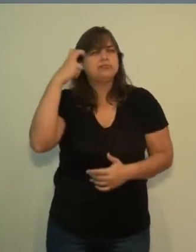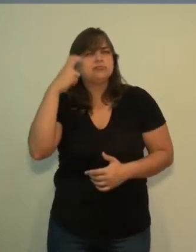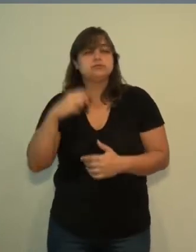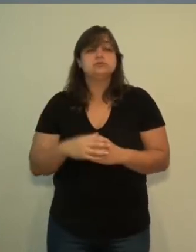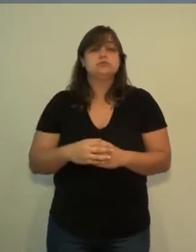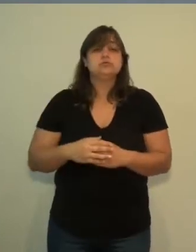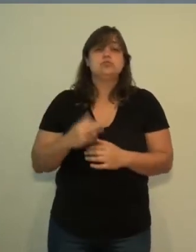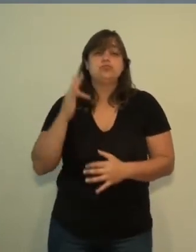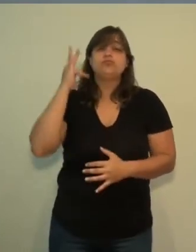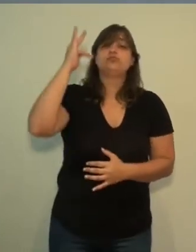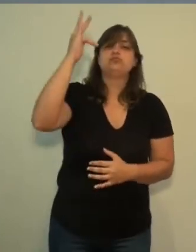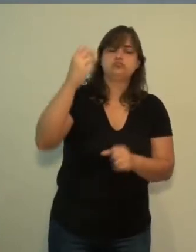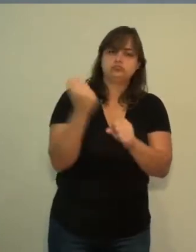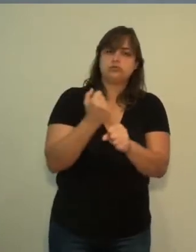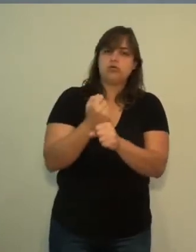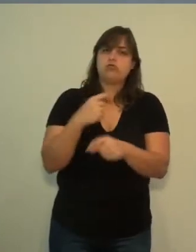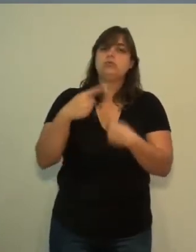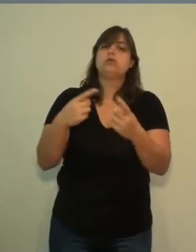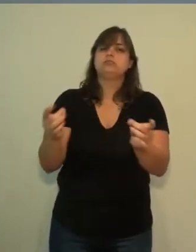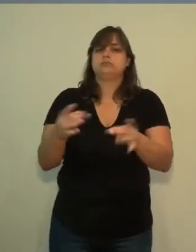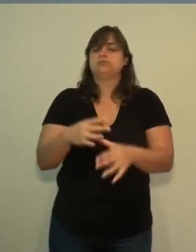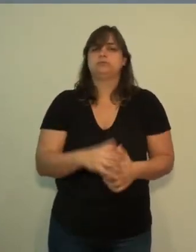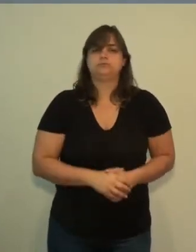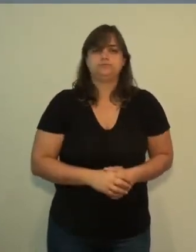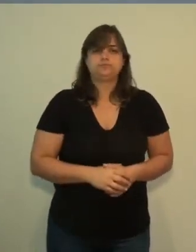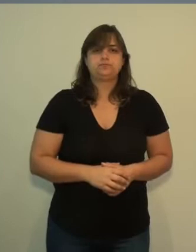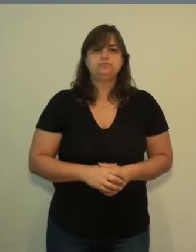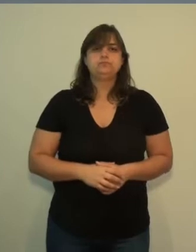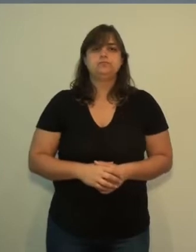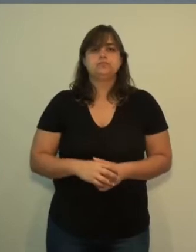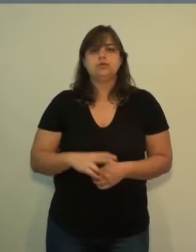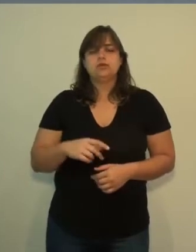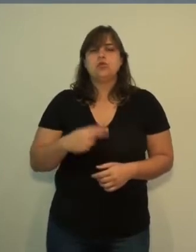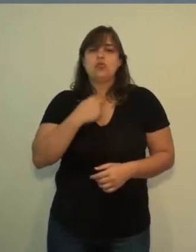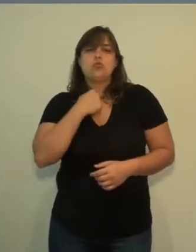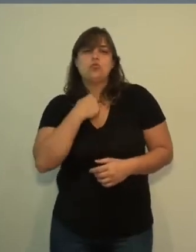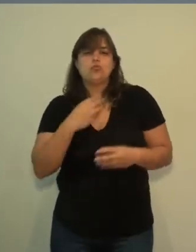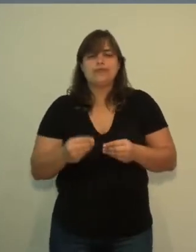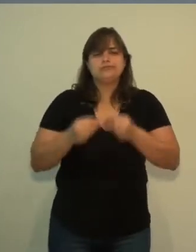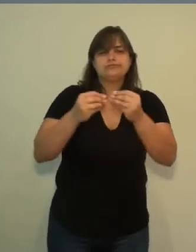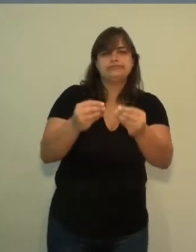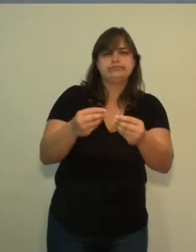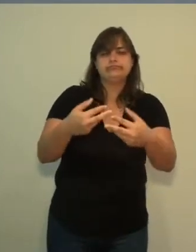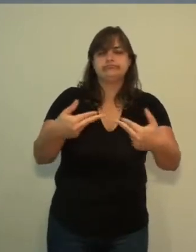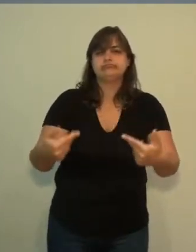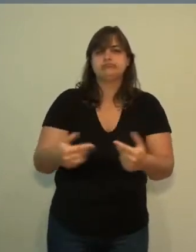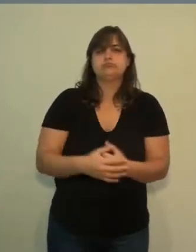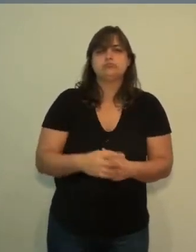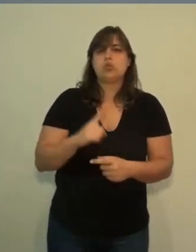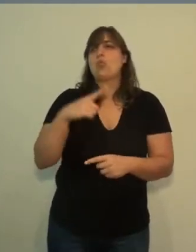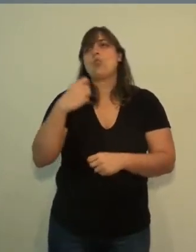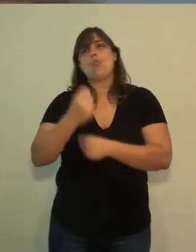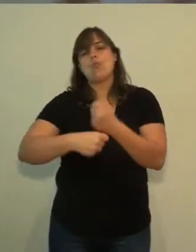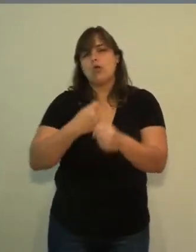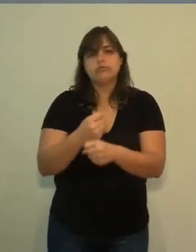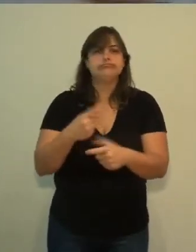gente tem com a durabilidade dessa obra após a entrega. A gente, de fato, não pode entregar uma obra que, tipo, um ano